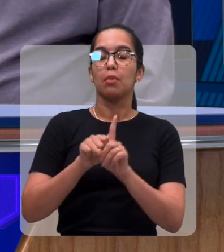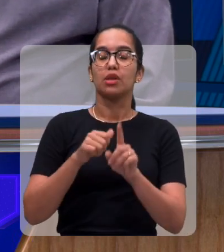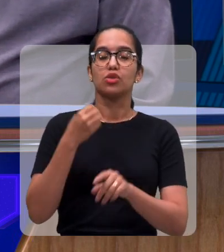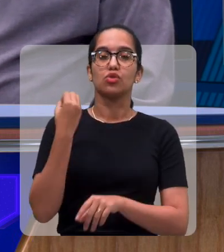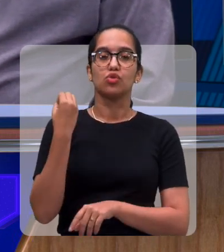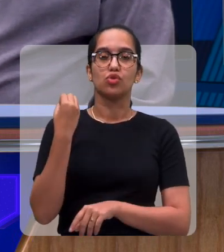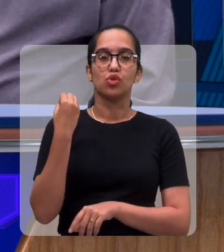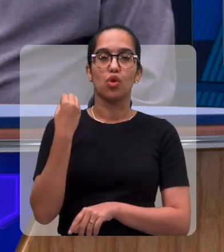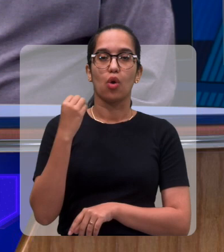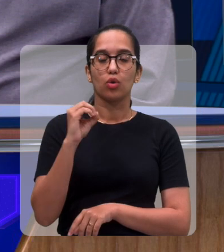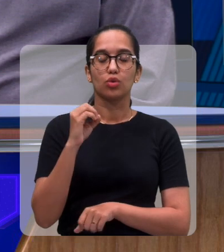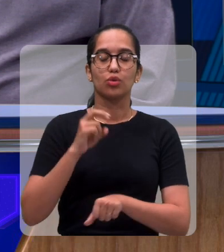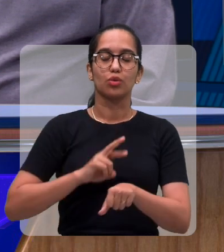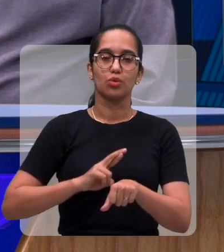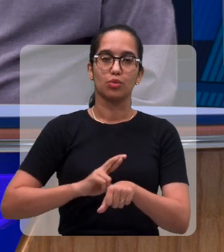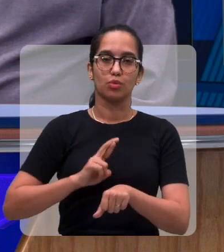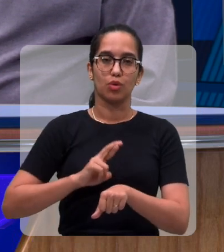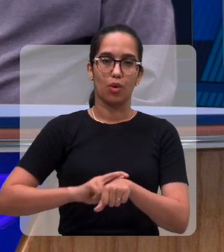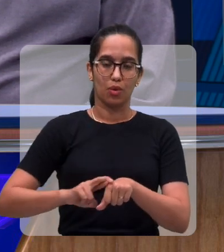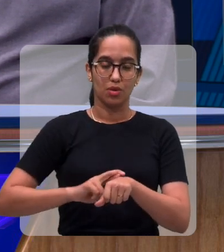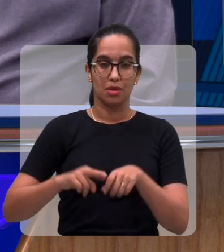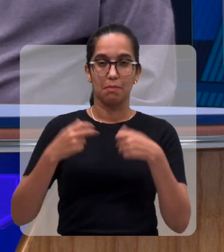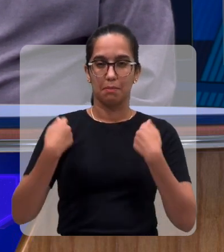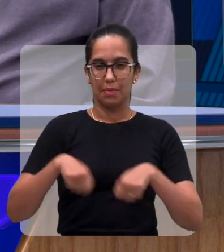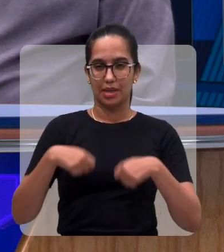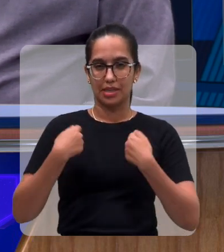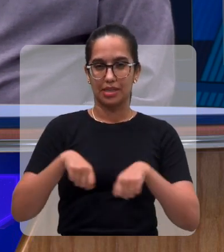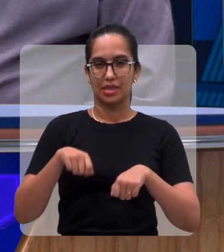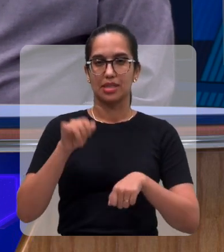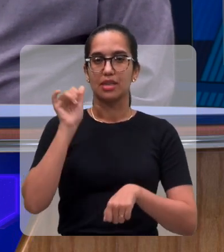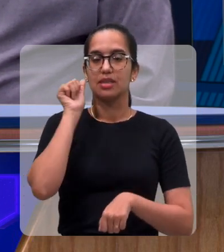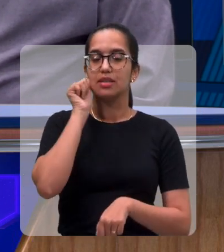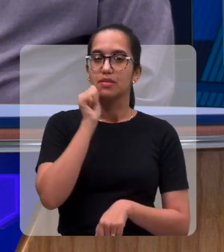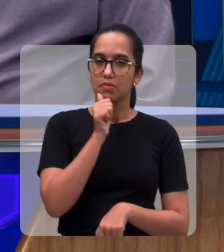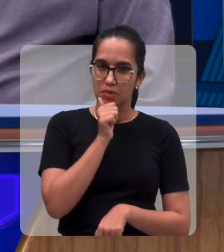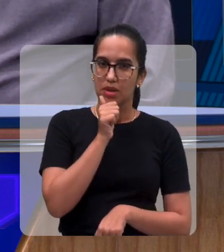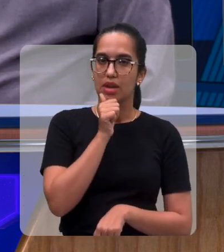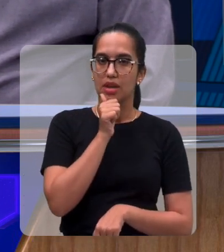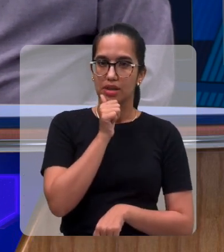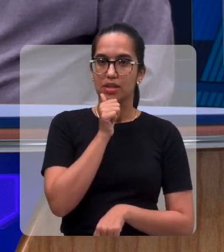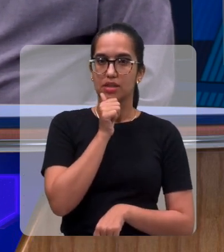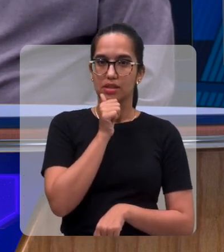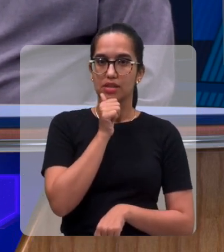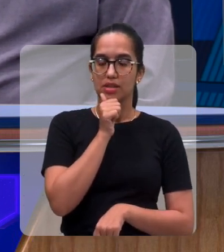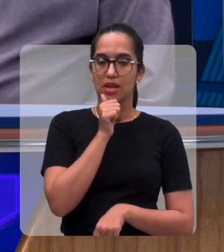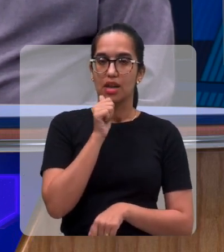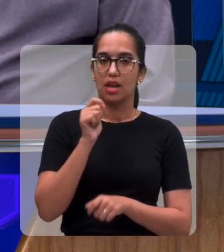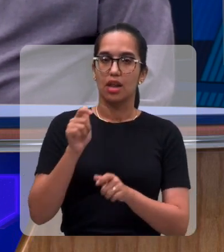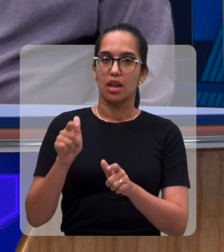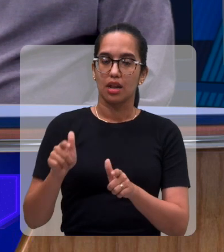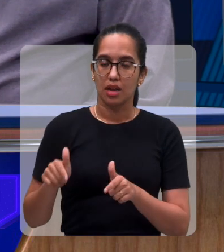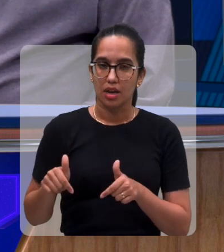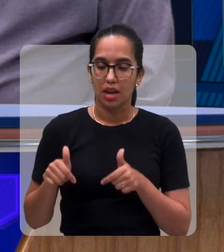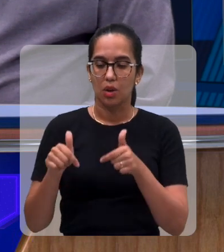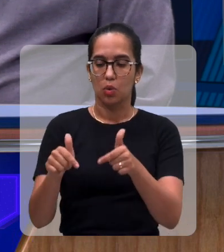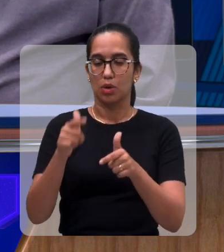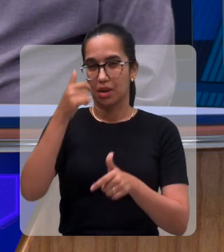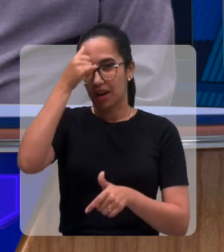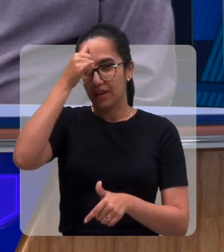faz-se necessário que as mulheres possam ter uma prevenção do câncer de mama,